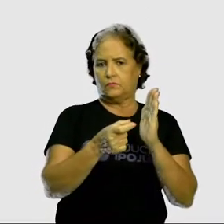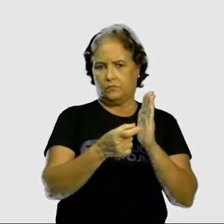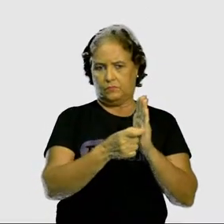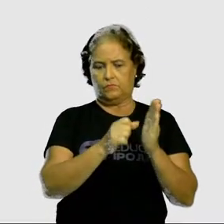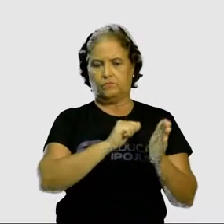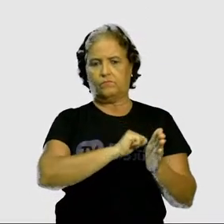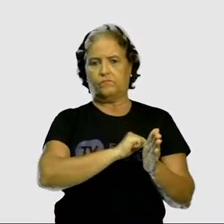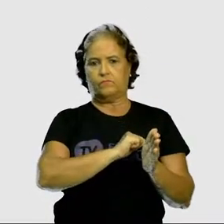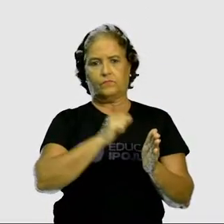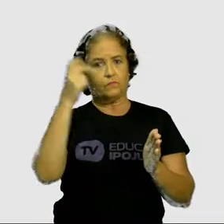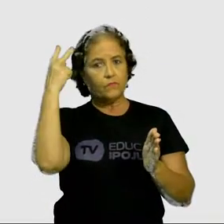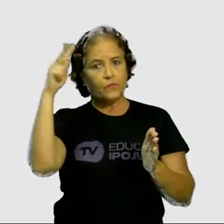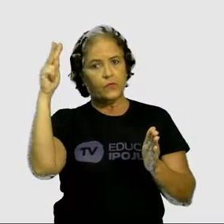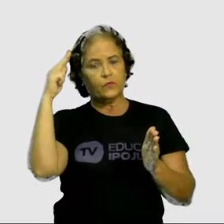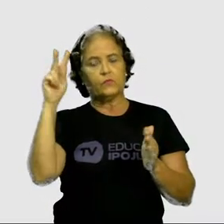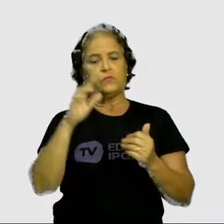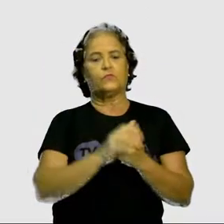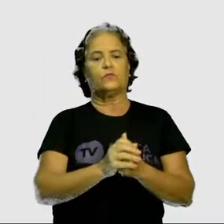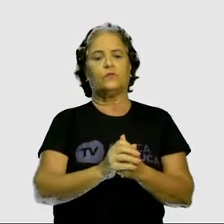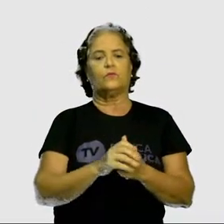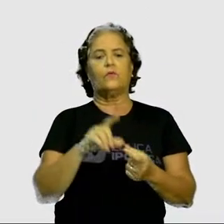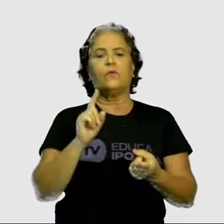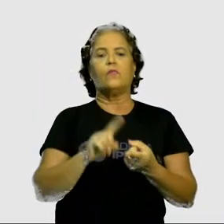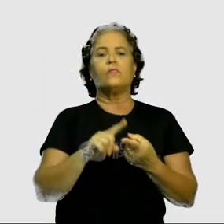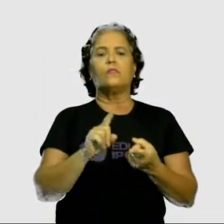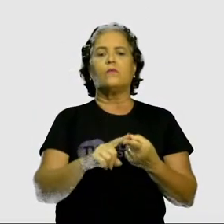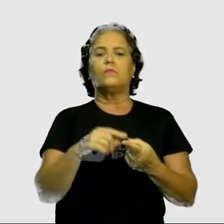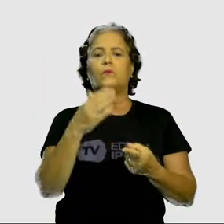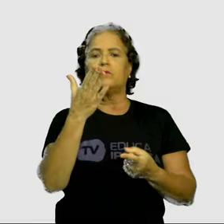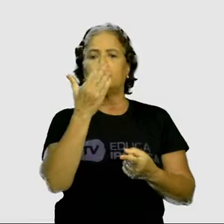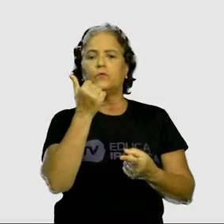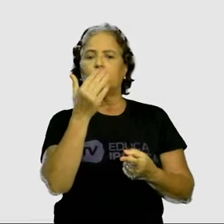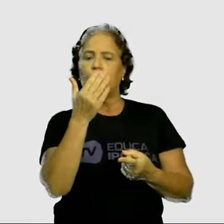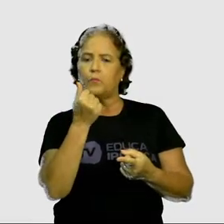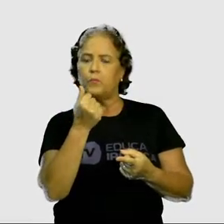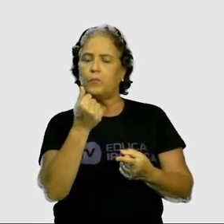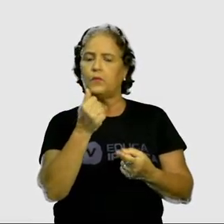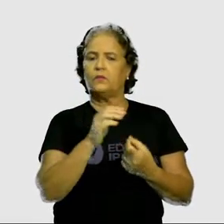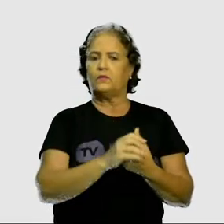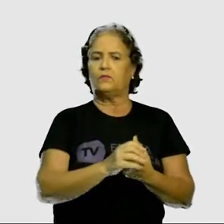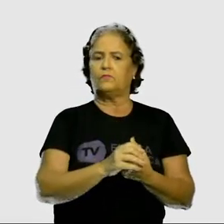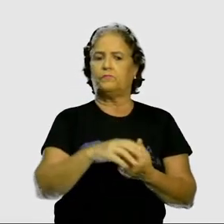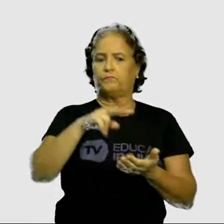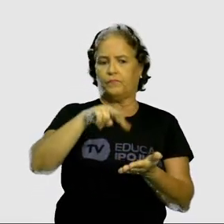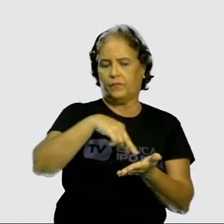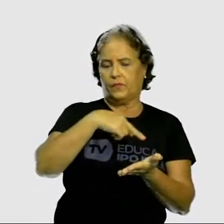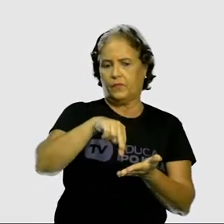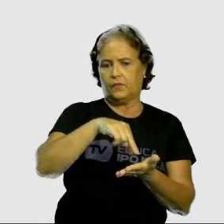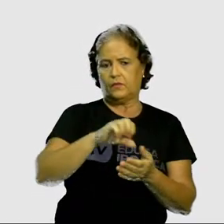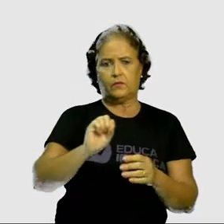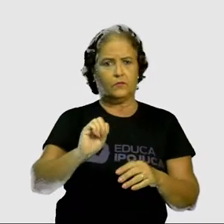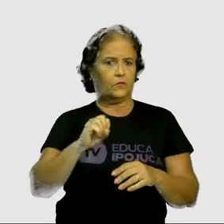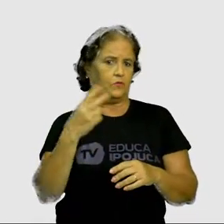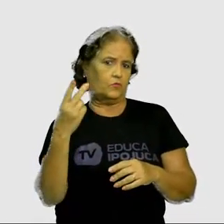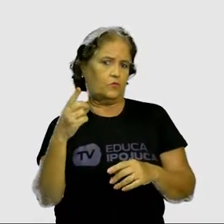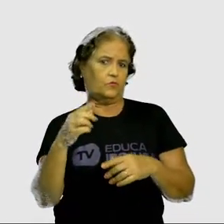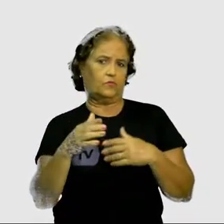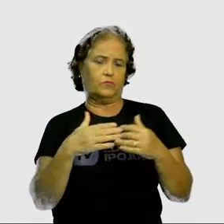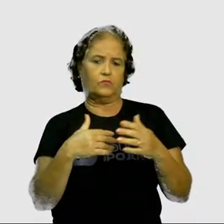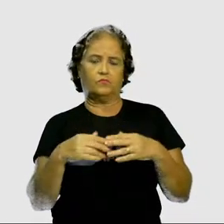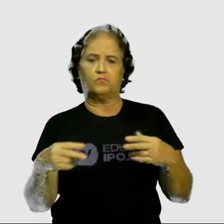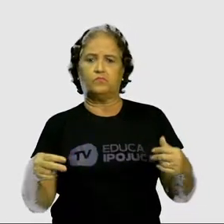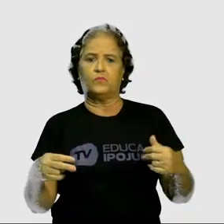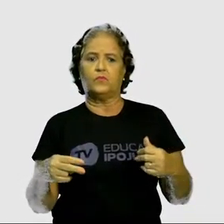Também nós poderíamos escolher comidas típicas, danças ou outras construções, não é? Prédios da prefeitura,